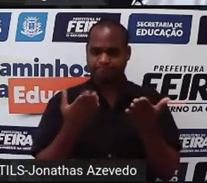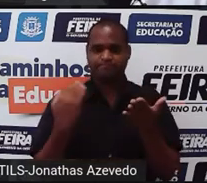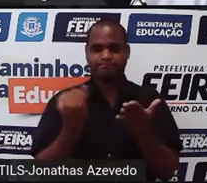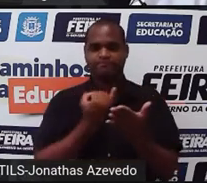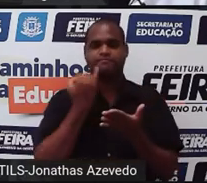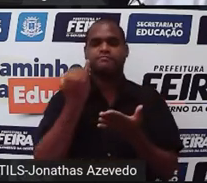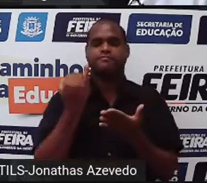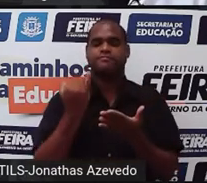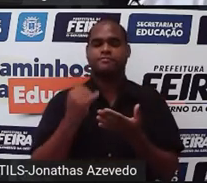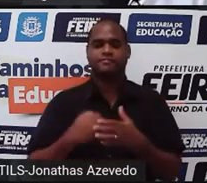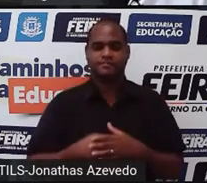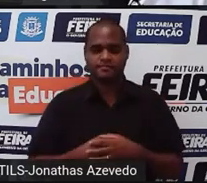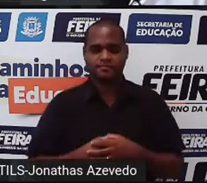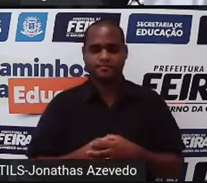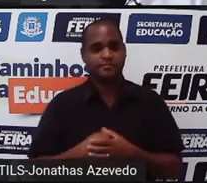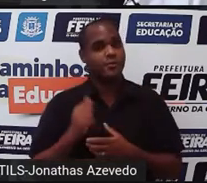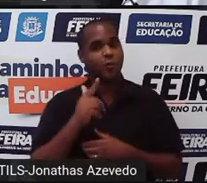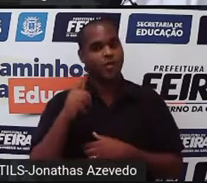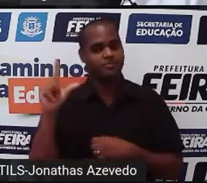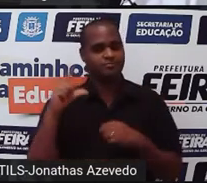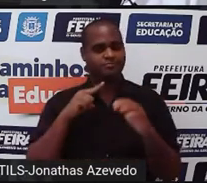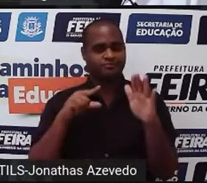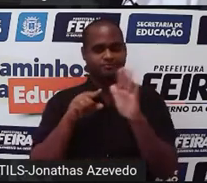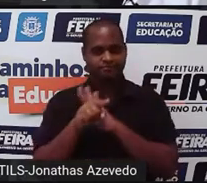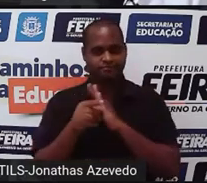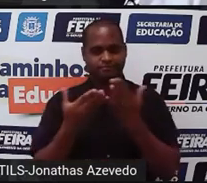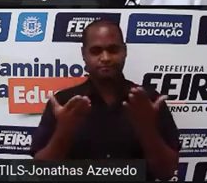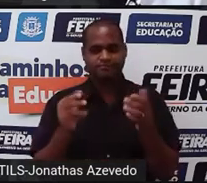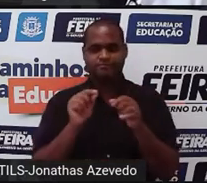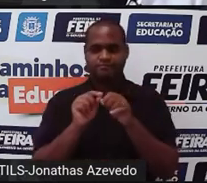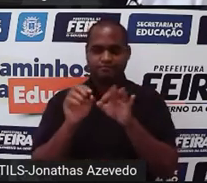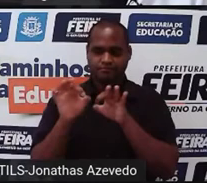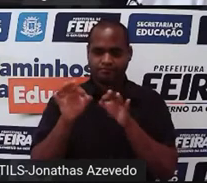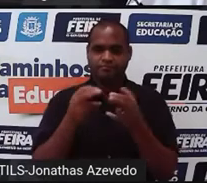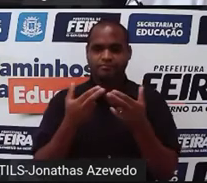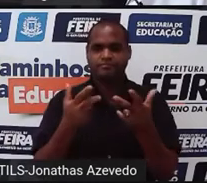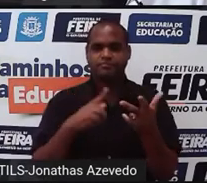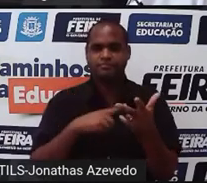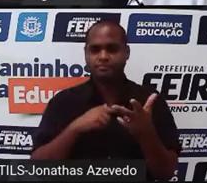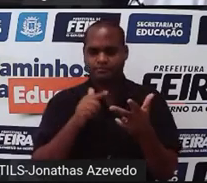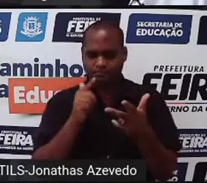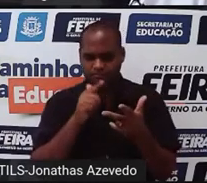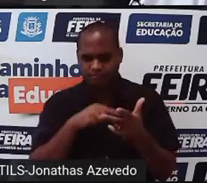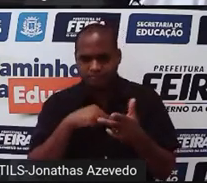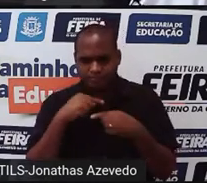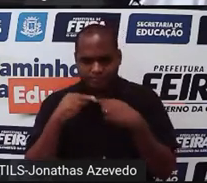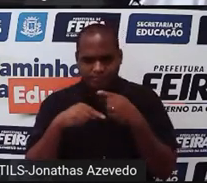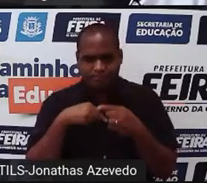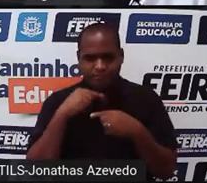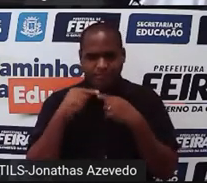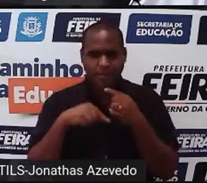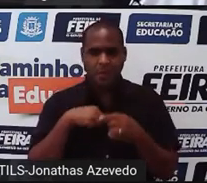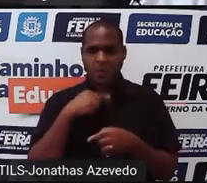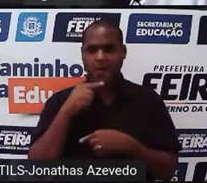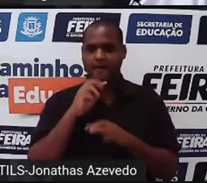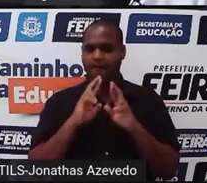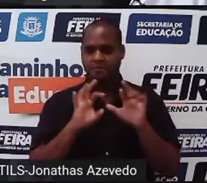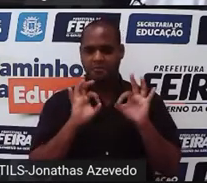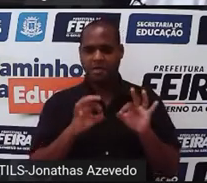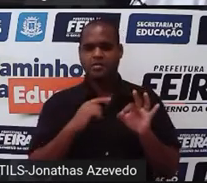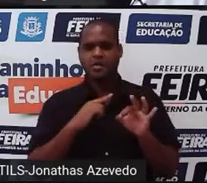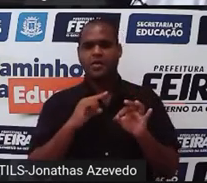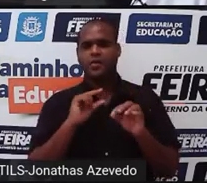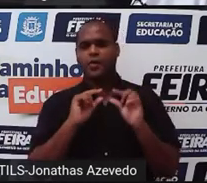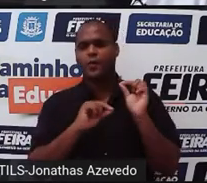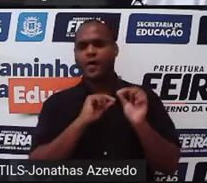né? Outra pergunta que eu tenho para te fazer é, caso você não tenha conseguido chegar em algum resultado, o que